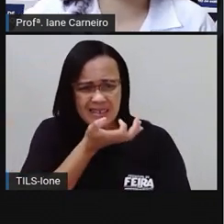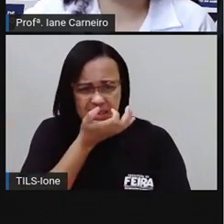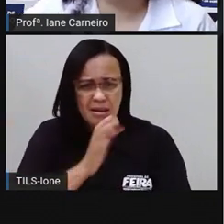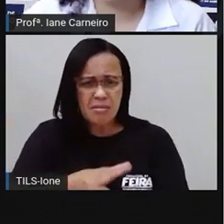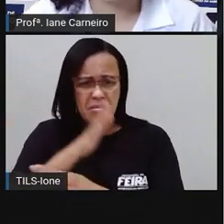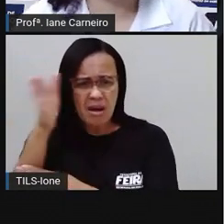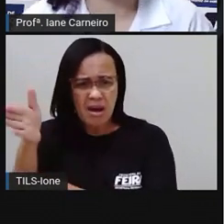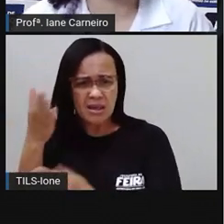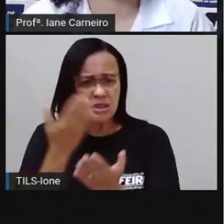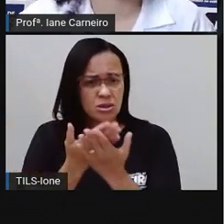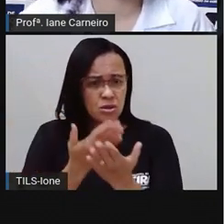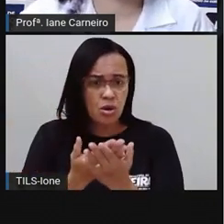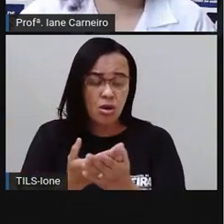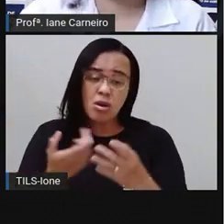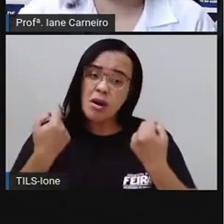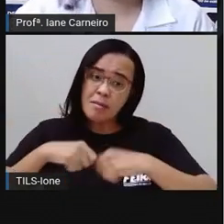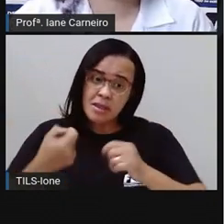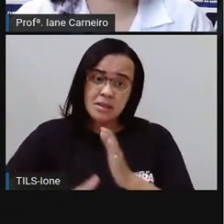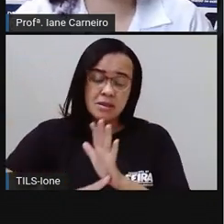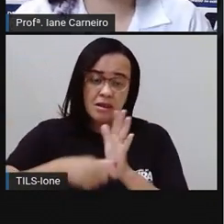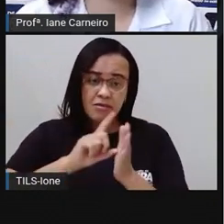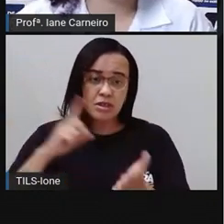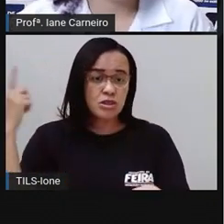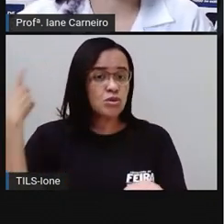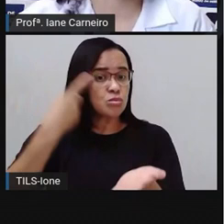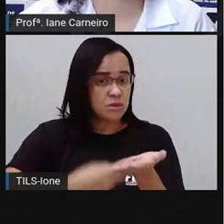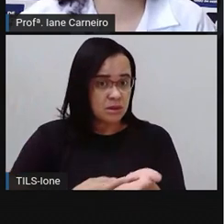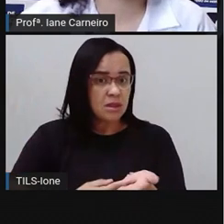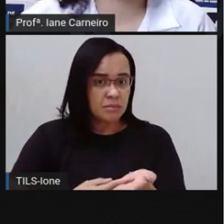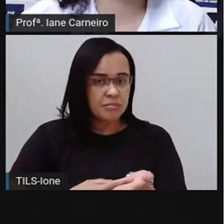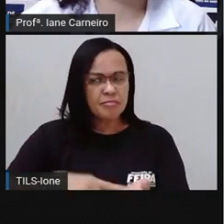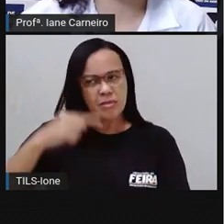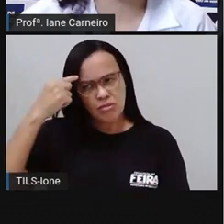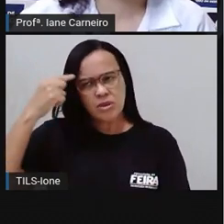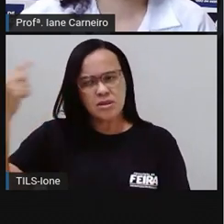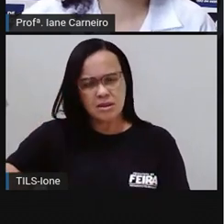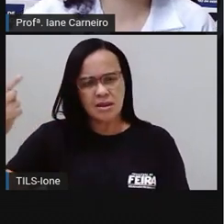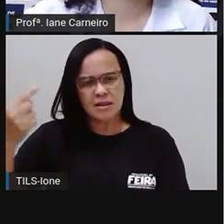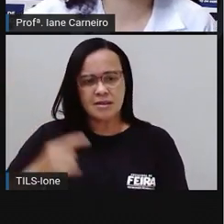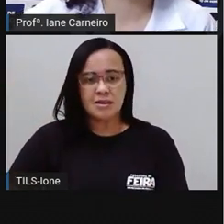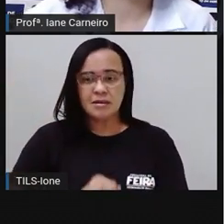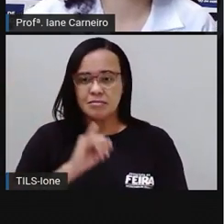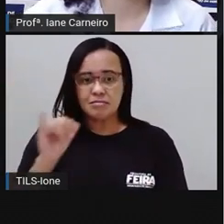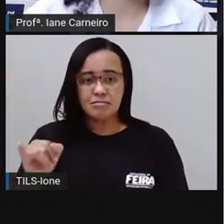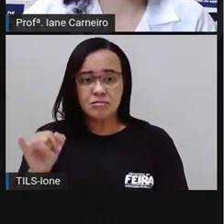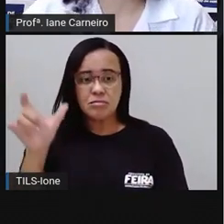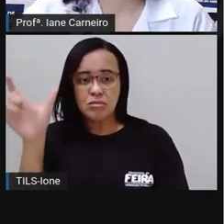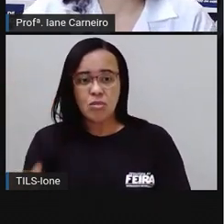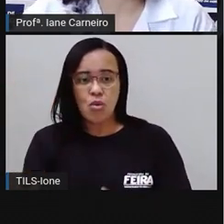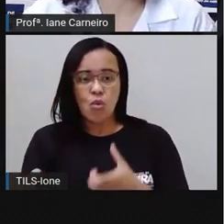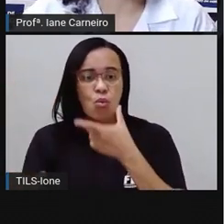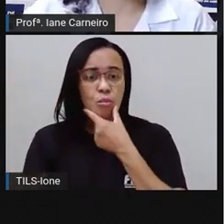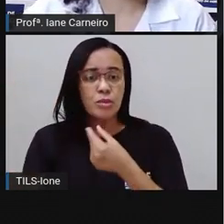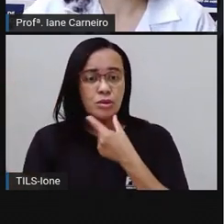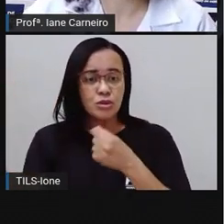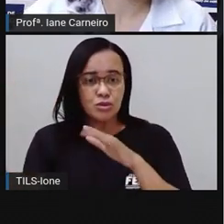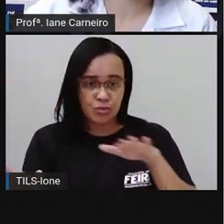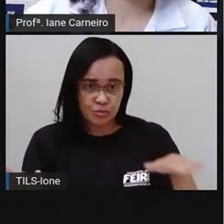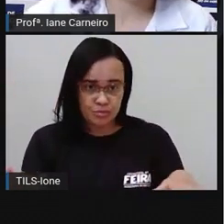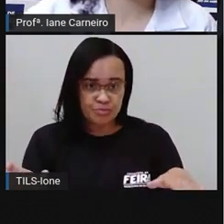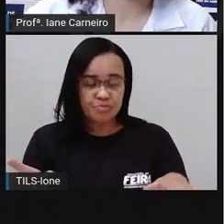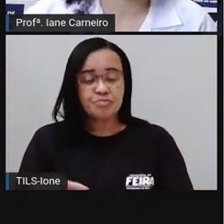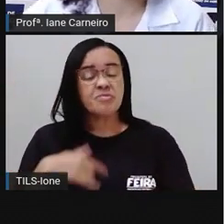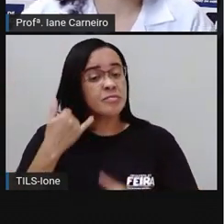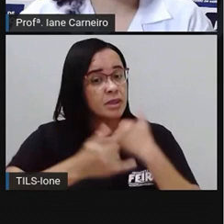um acordo com o Duende. Tenho uma ideia, disse Theo. Vamos brincar de adivinha. Se